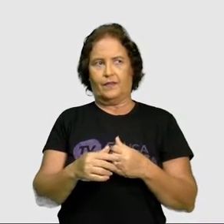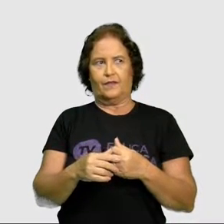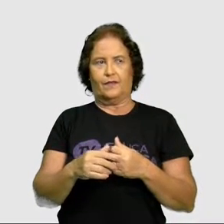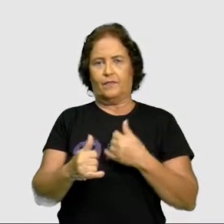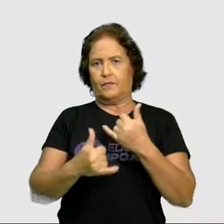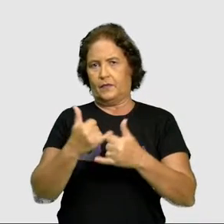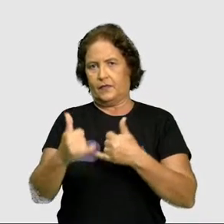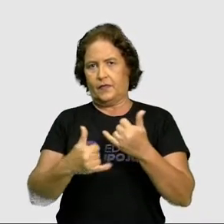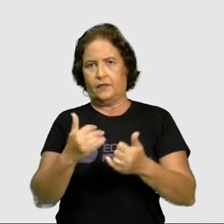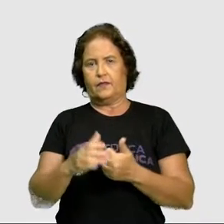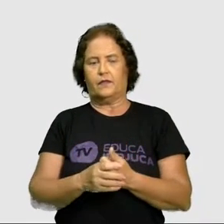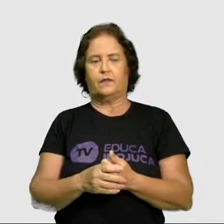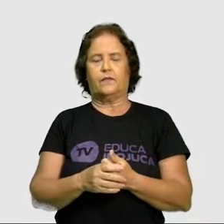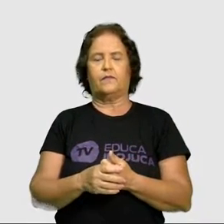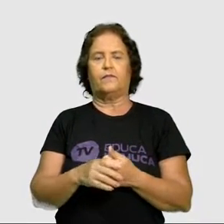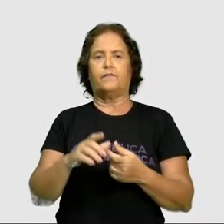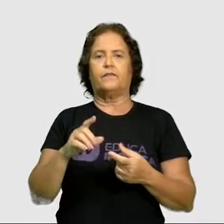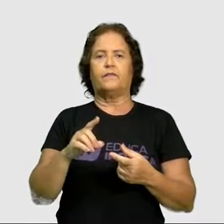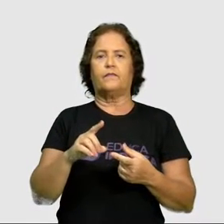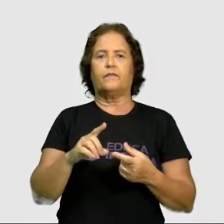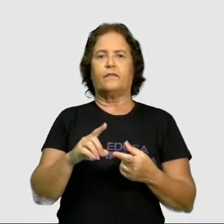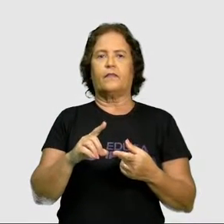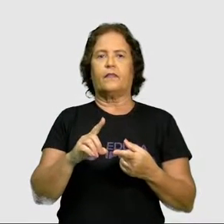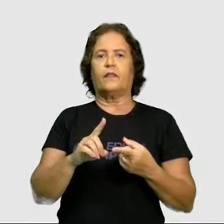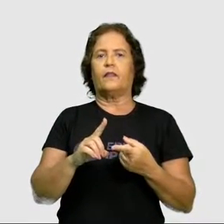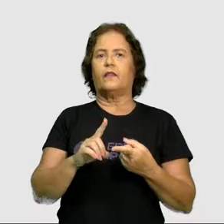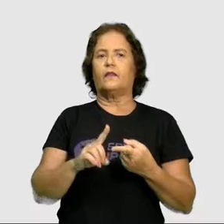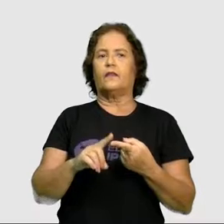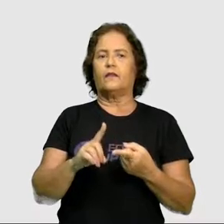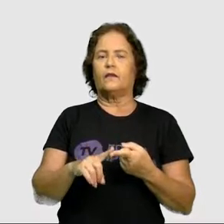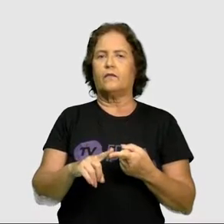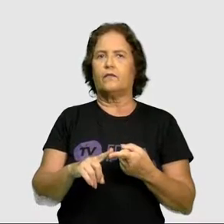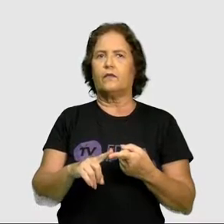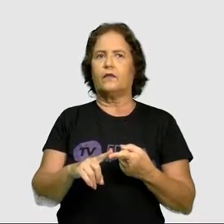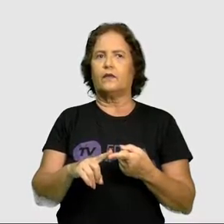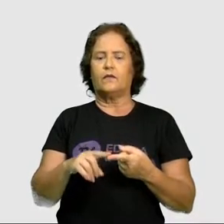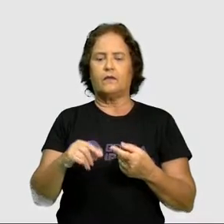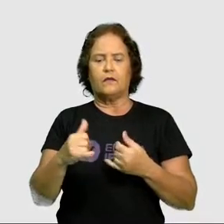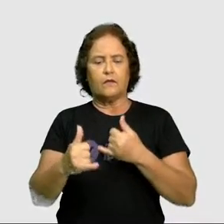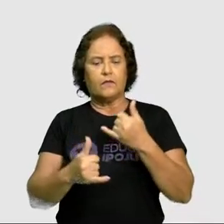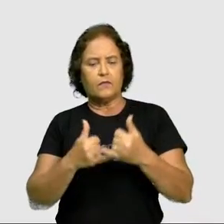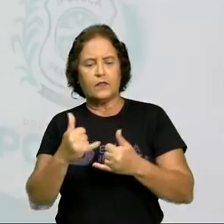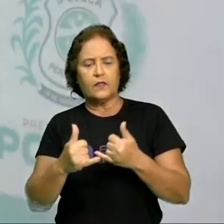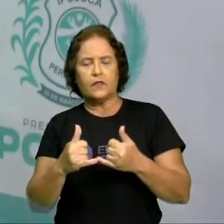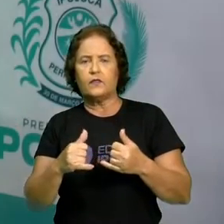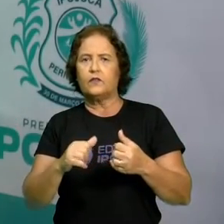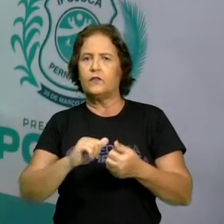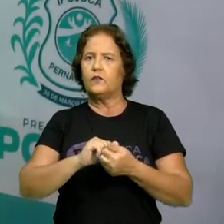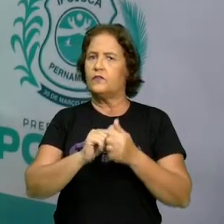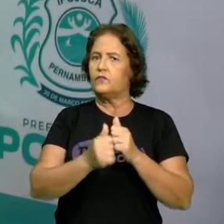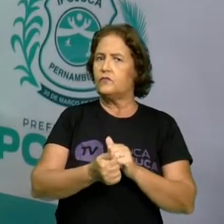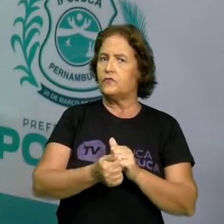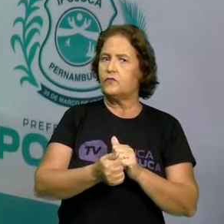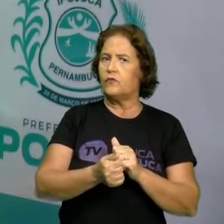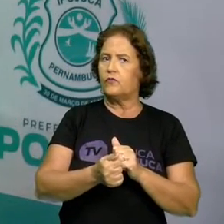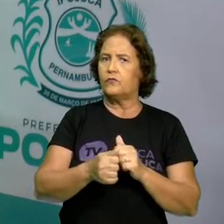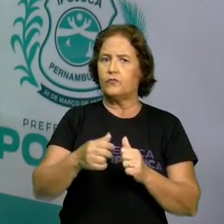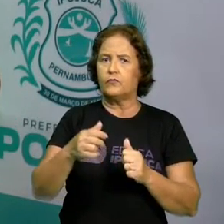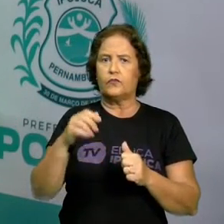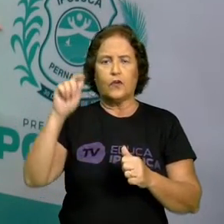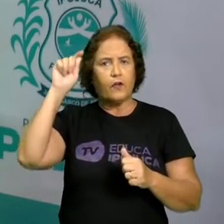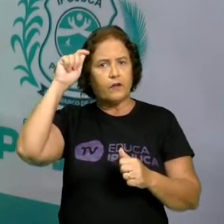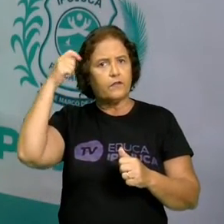Brincadeiras e jogos também de origem africana. Como assim? No contexto da dança, da ciranda,